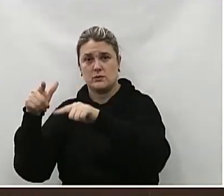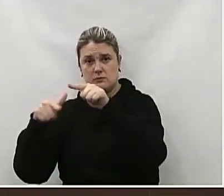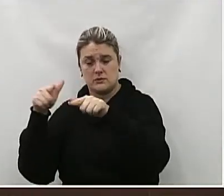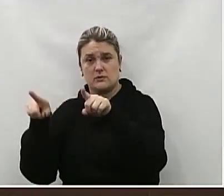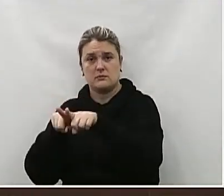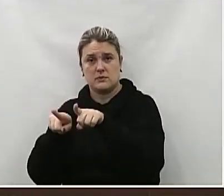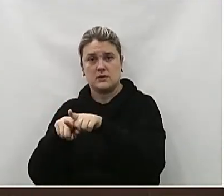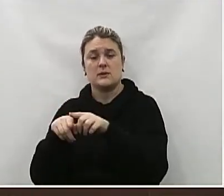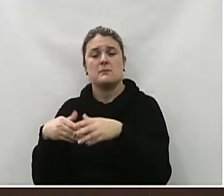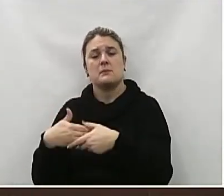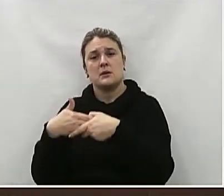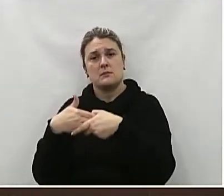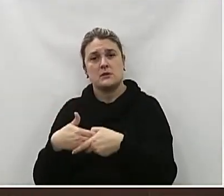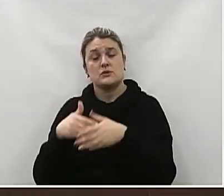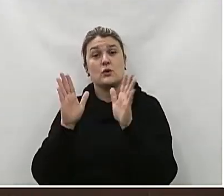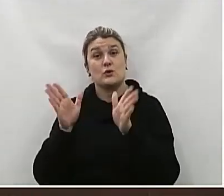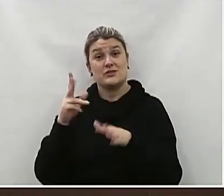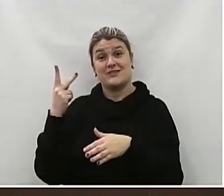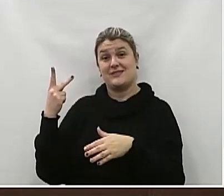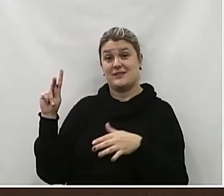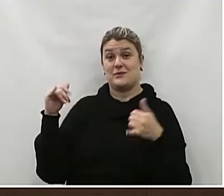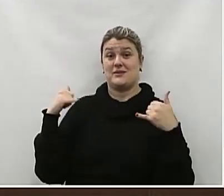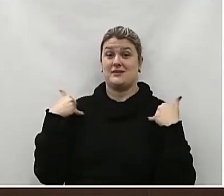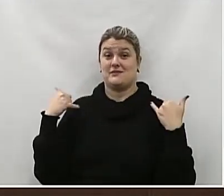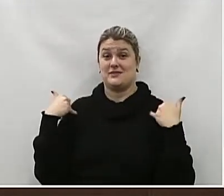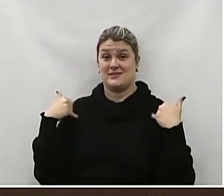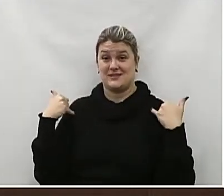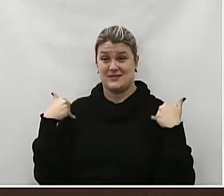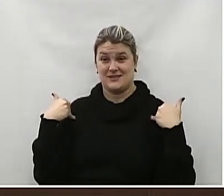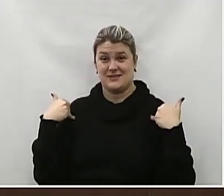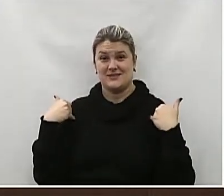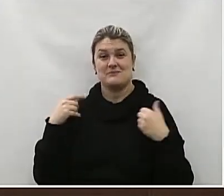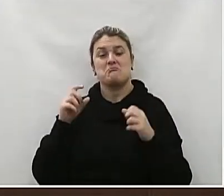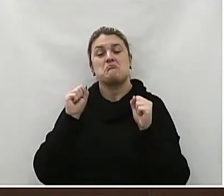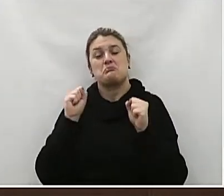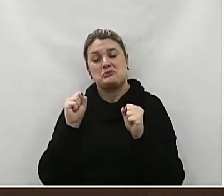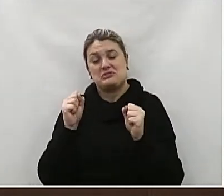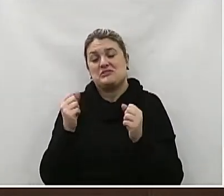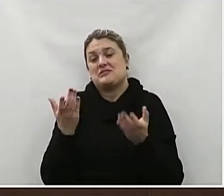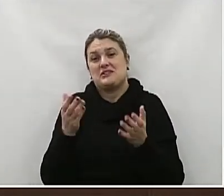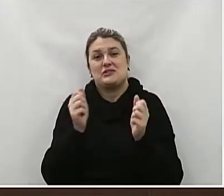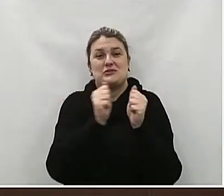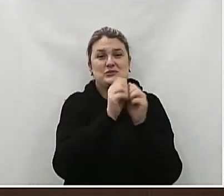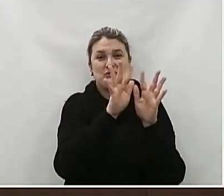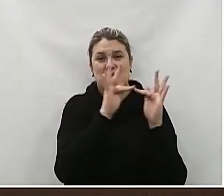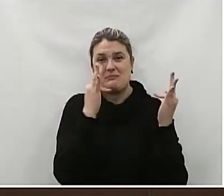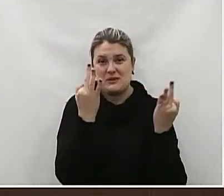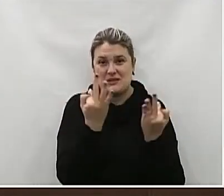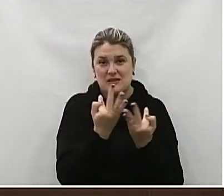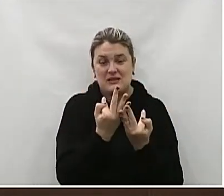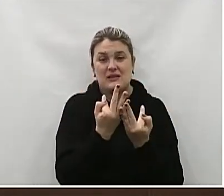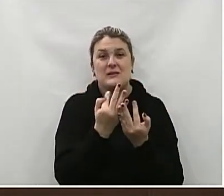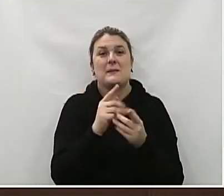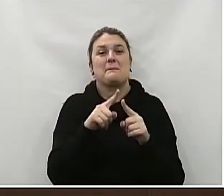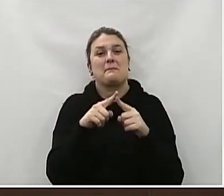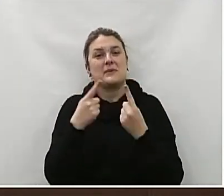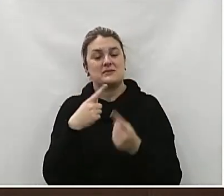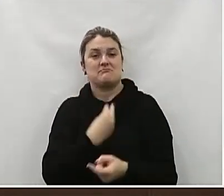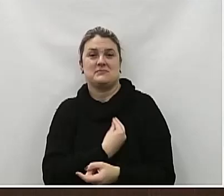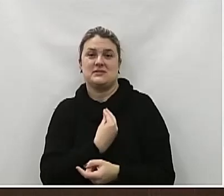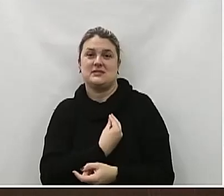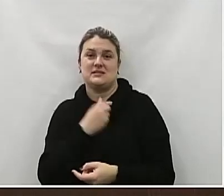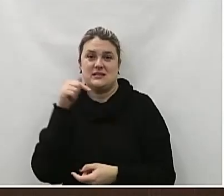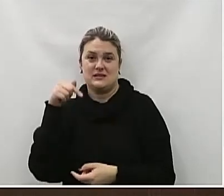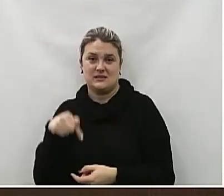parabenizar A gente sabe Que hoje é o aniversário O senhor poderia Estar comemorando De repente Com o familiar Alguém Mas está